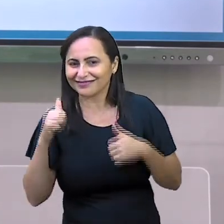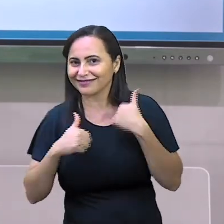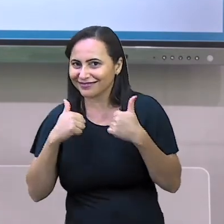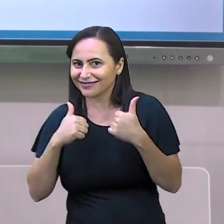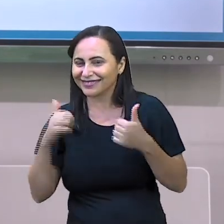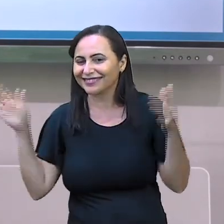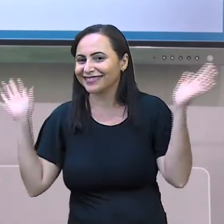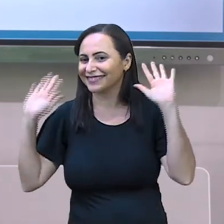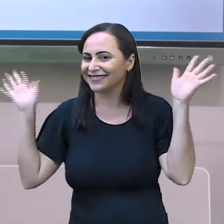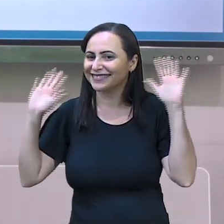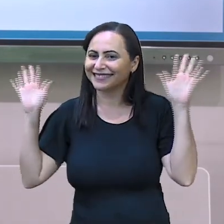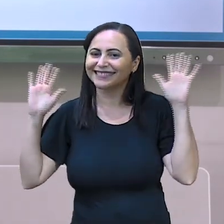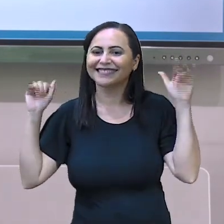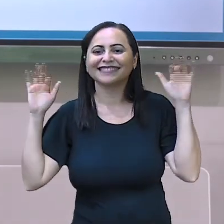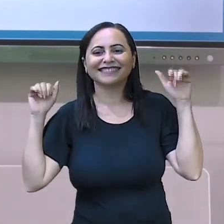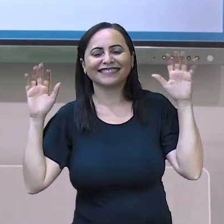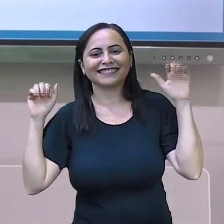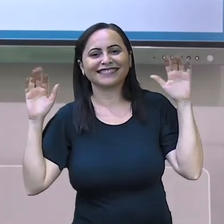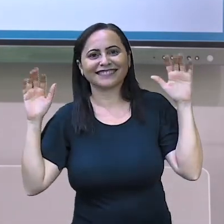Até a próxima! Tchau!